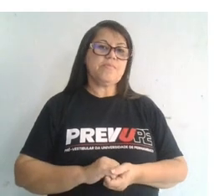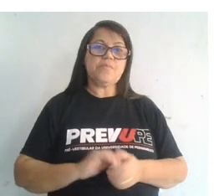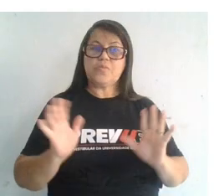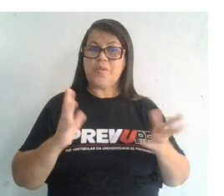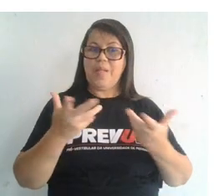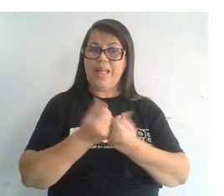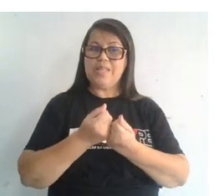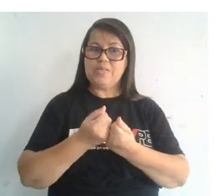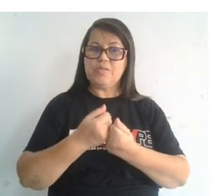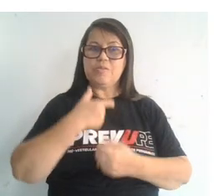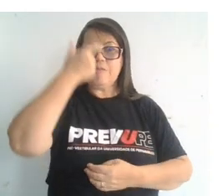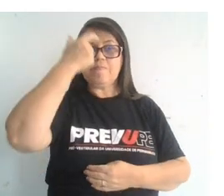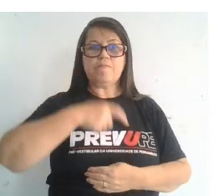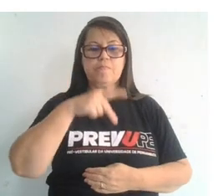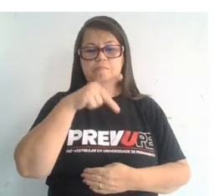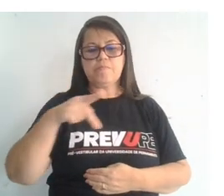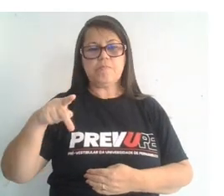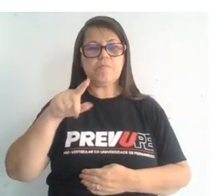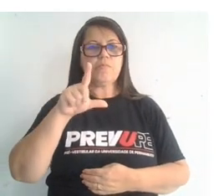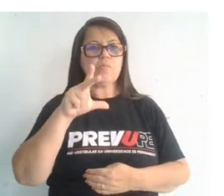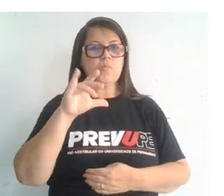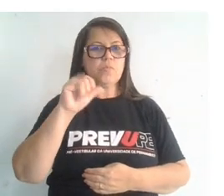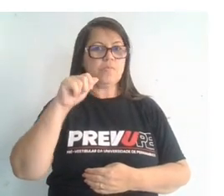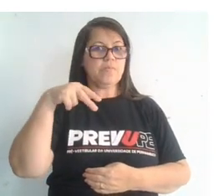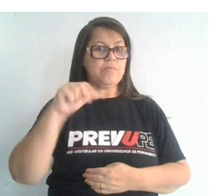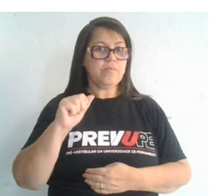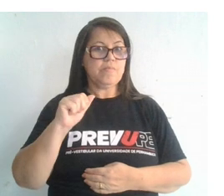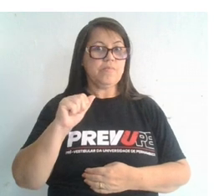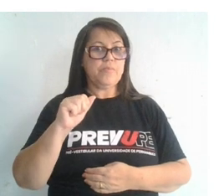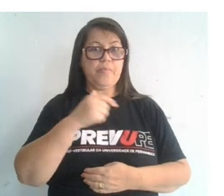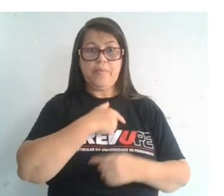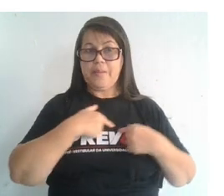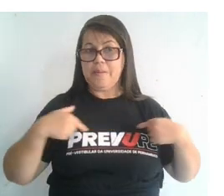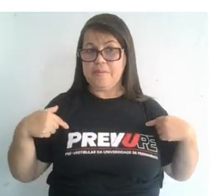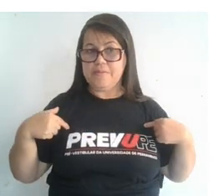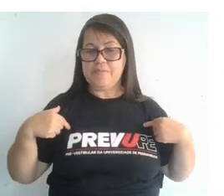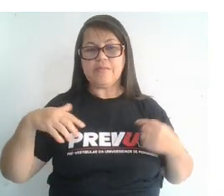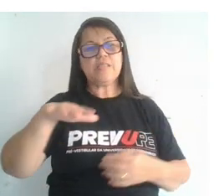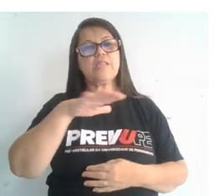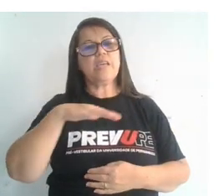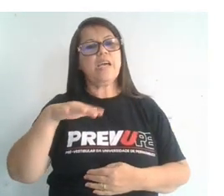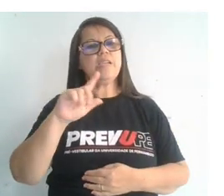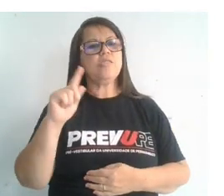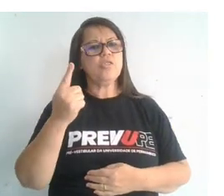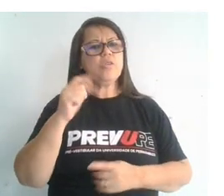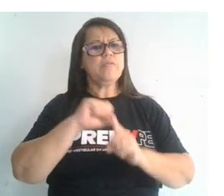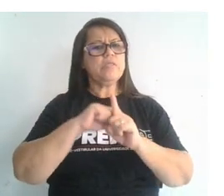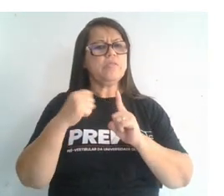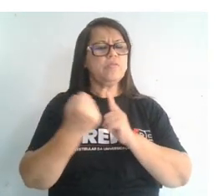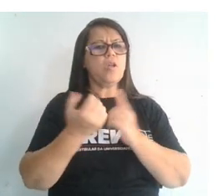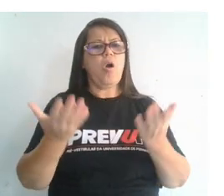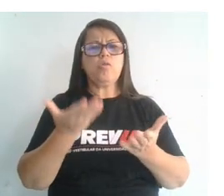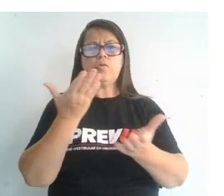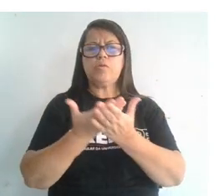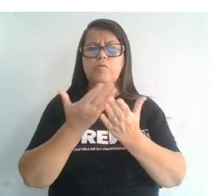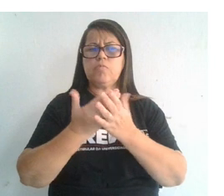Olá pessoal, sou a professora Luciana, formadora do Prevup, da área Geografia e Sociologia. E hoje nós vamos